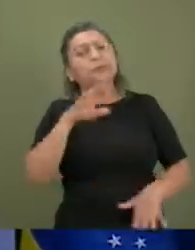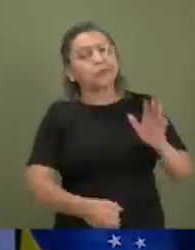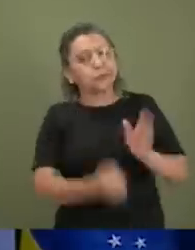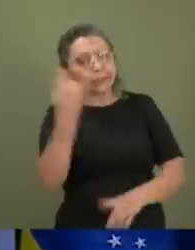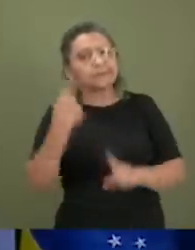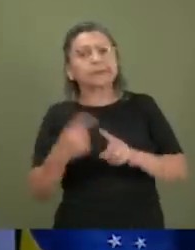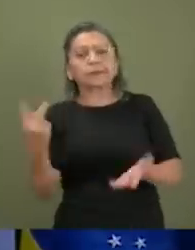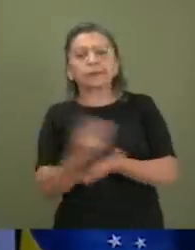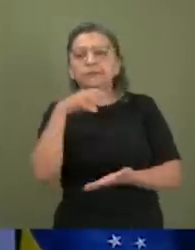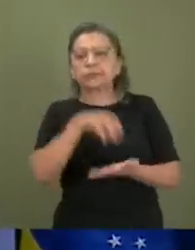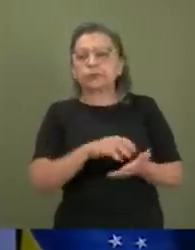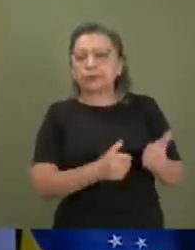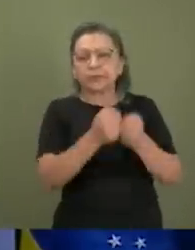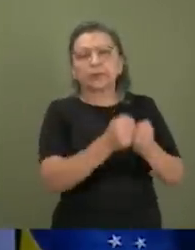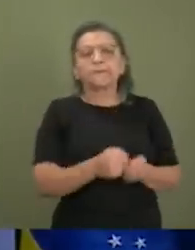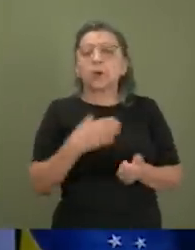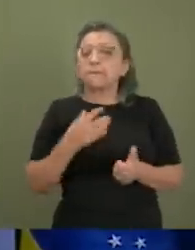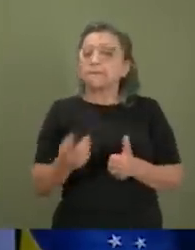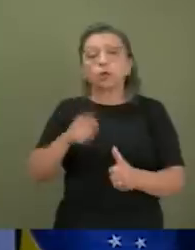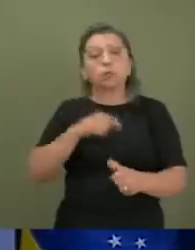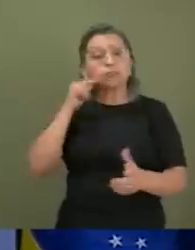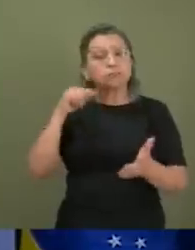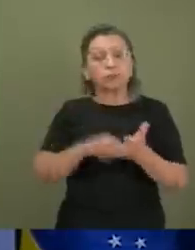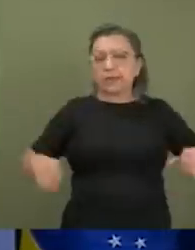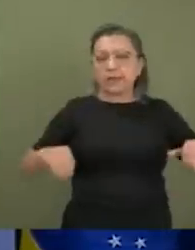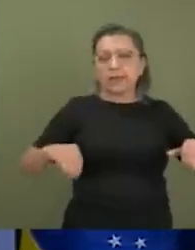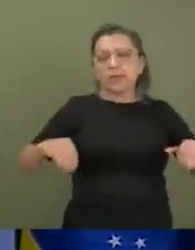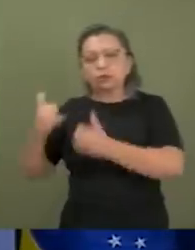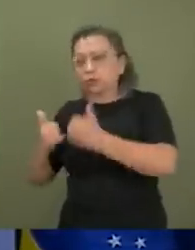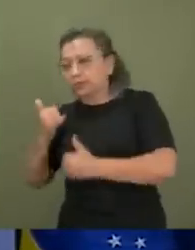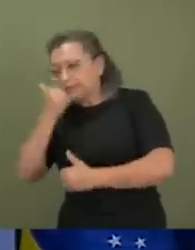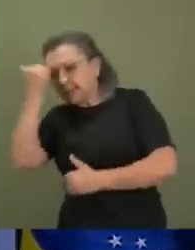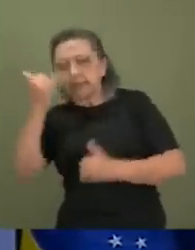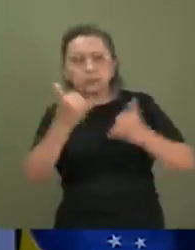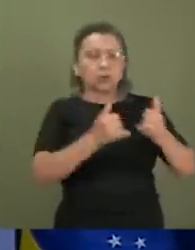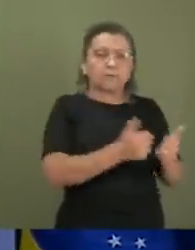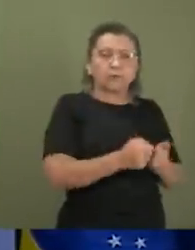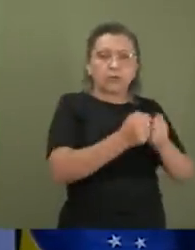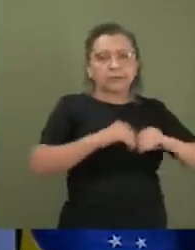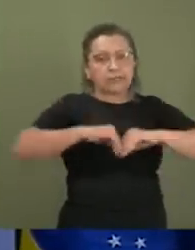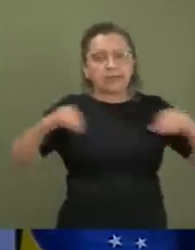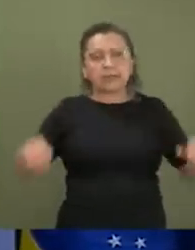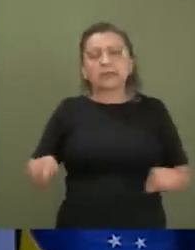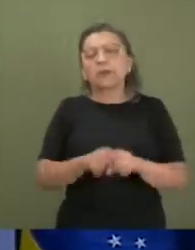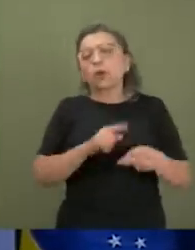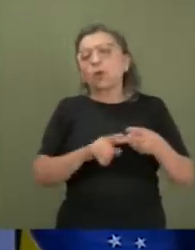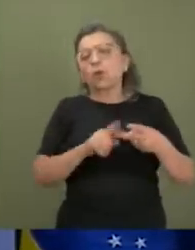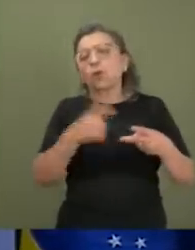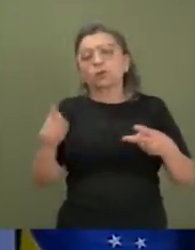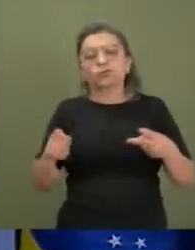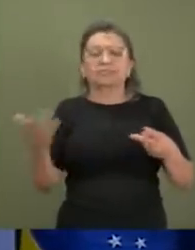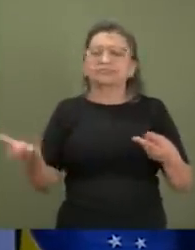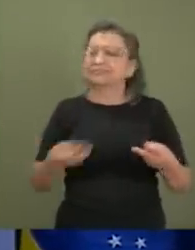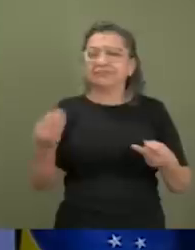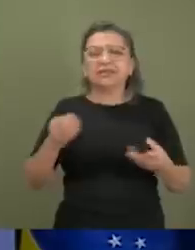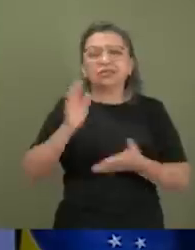sofre. Então, meu primeiro ponto foi separar jogo de azar de videogame. Outro ponto, impedir burocratização em qualquer esfera.